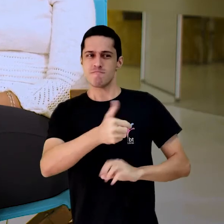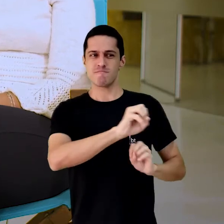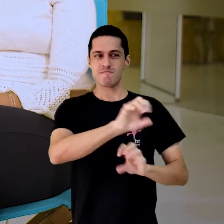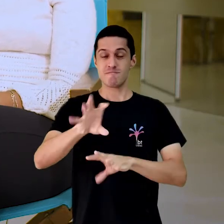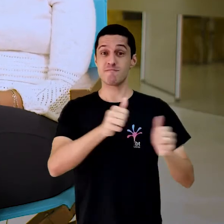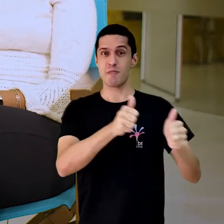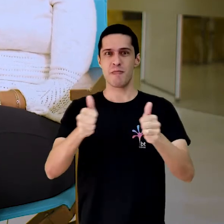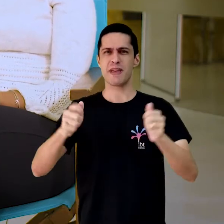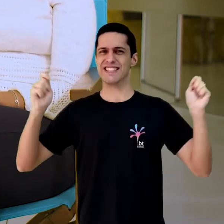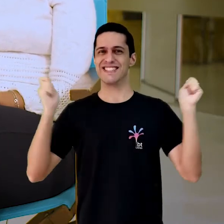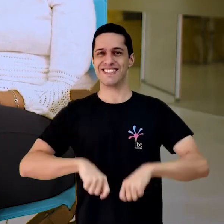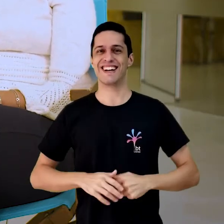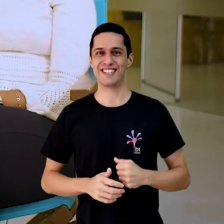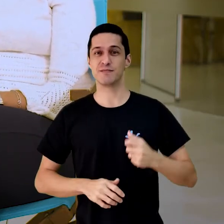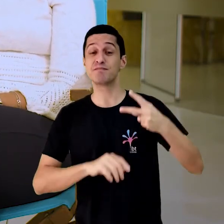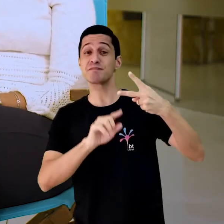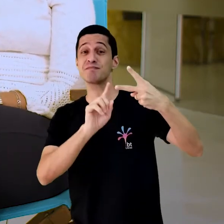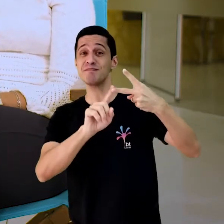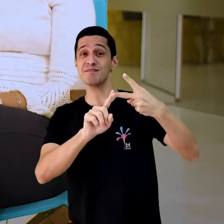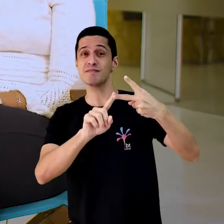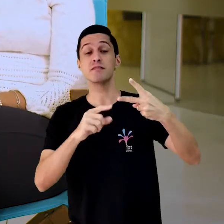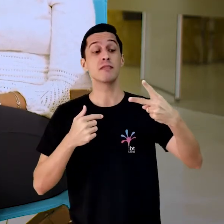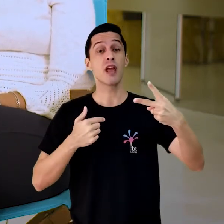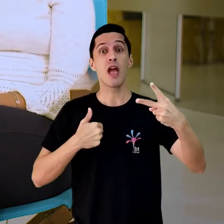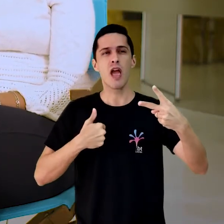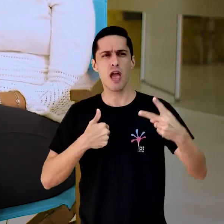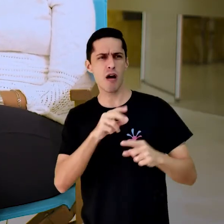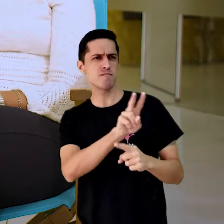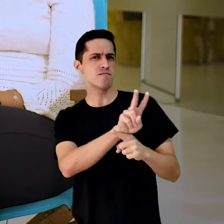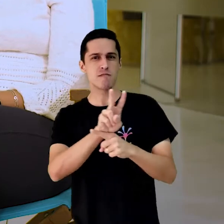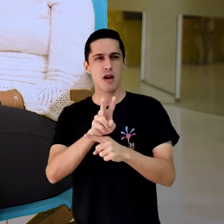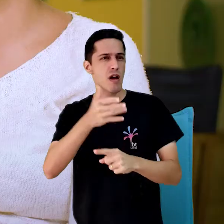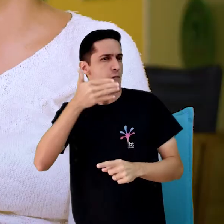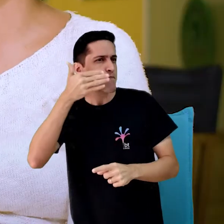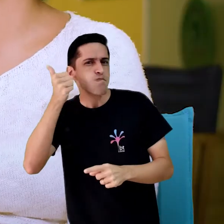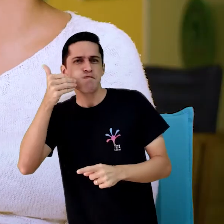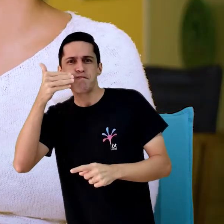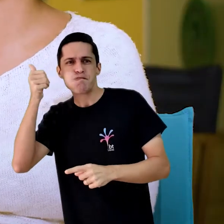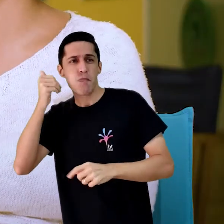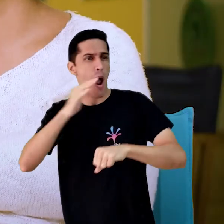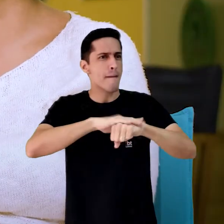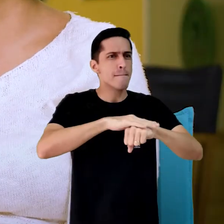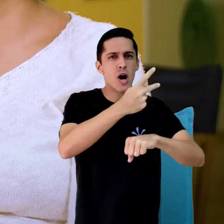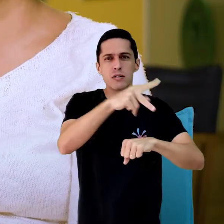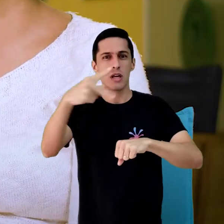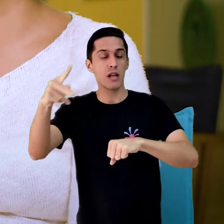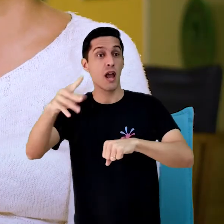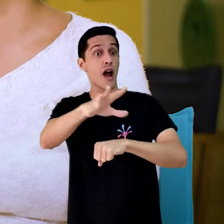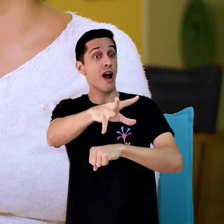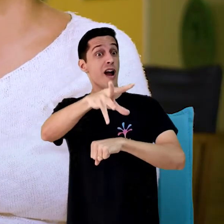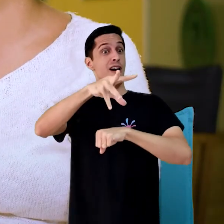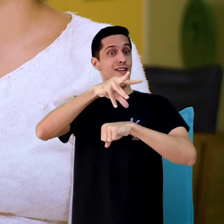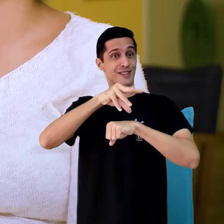fonte, então, é a aprendizade vicara. Ela corre a partir da observação de outras pessoas realizando as ações. A pessoa, então, se identifica positivamente